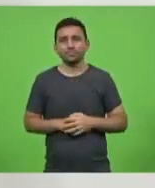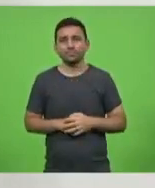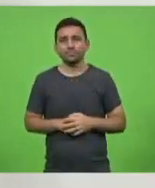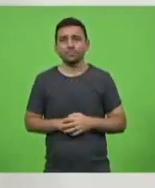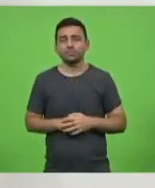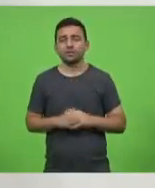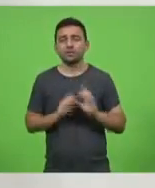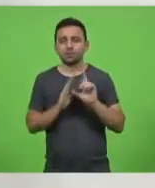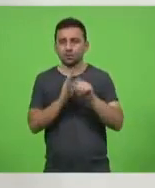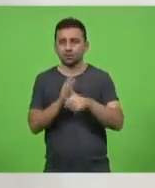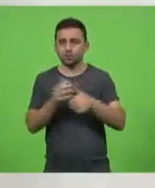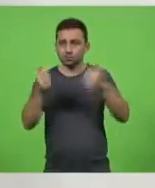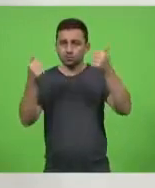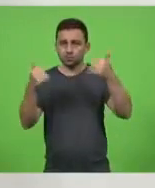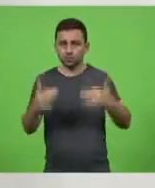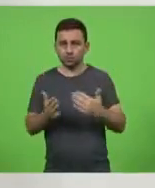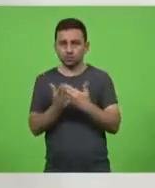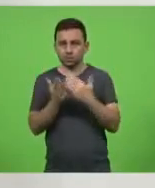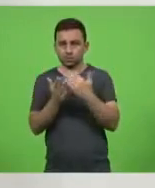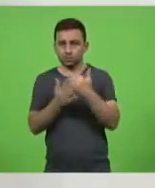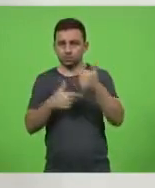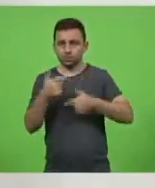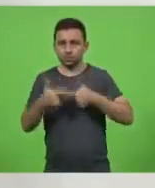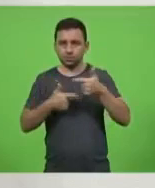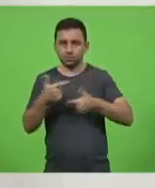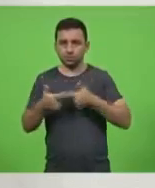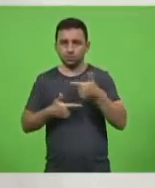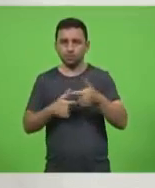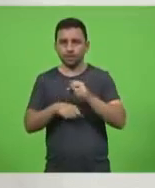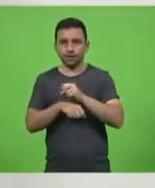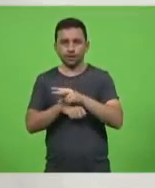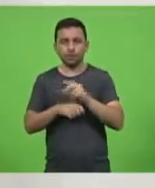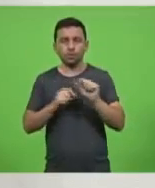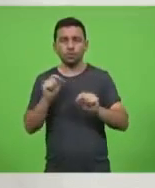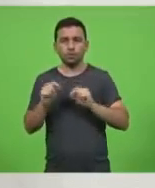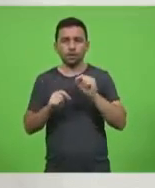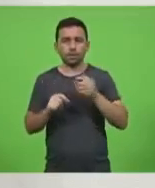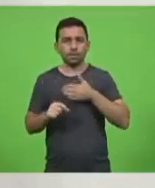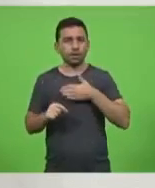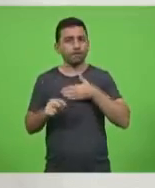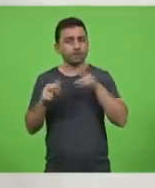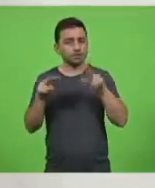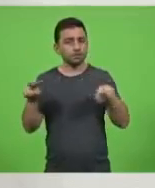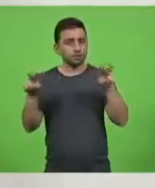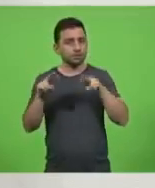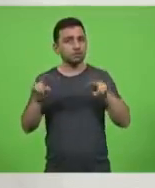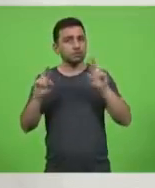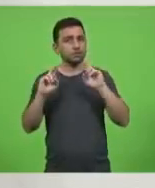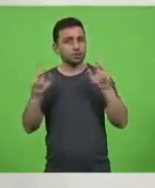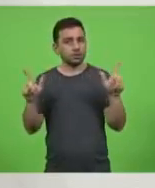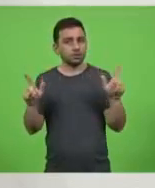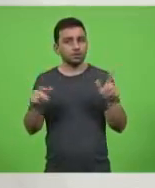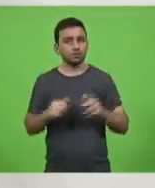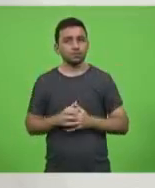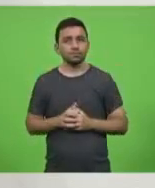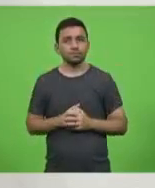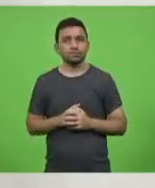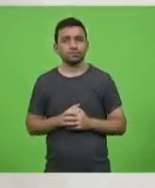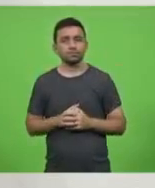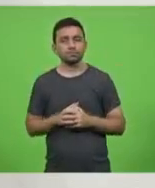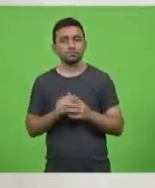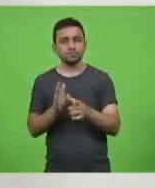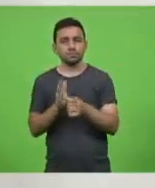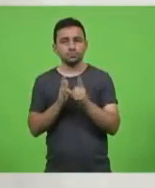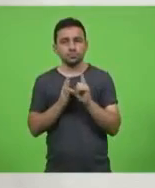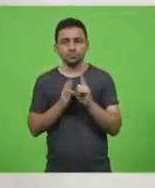sobre emprego porque eu tenho uma visão um pouco diferente do que se falou aqui. Mas, antes disso,